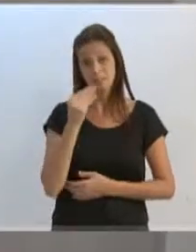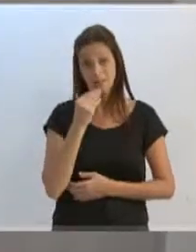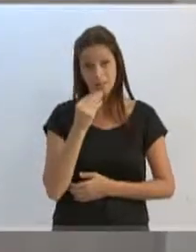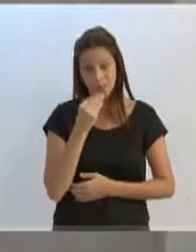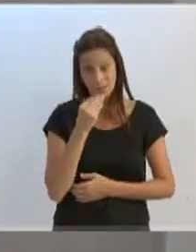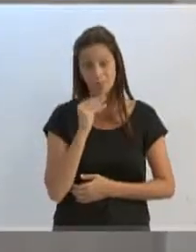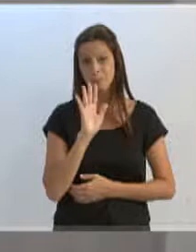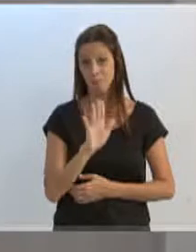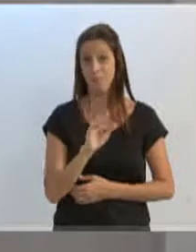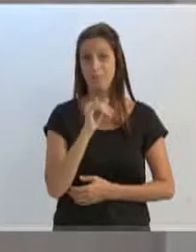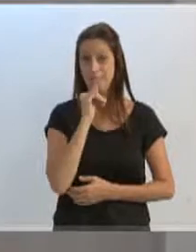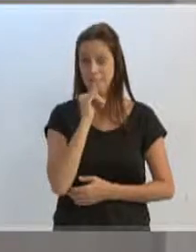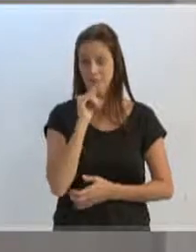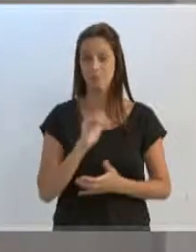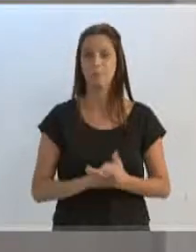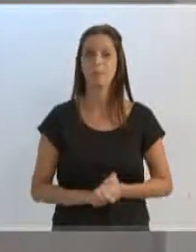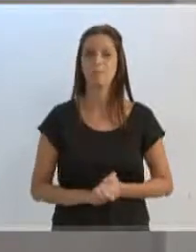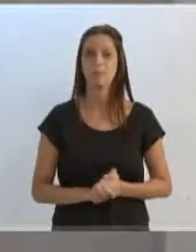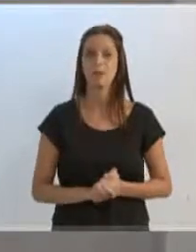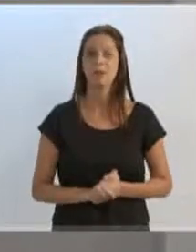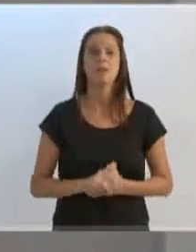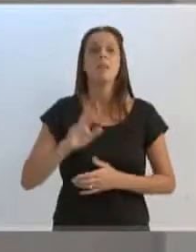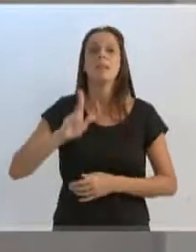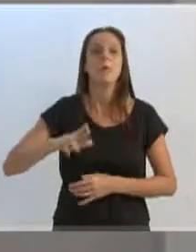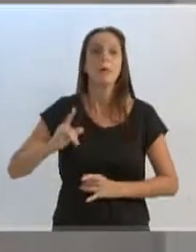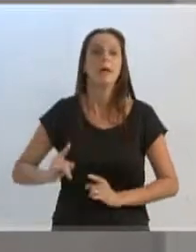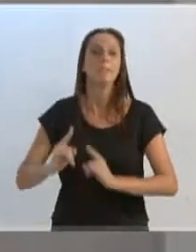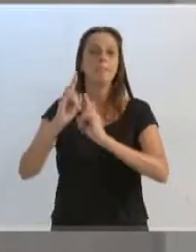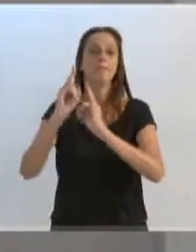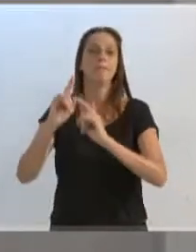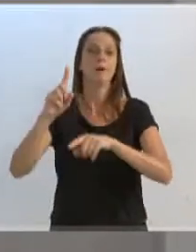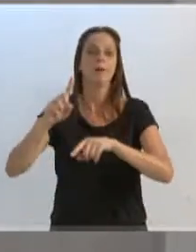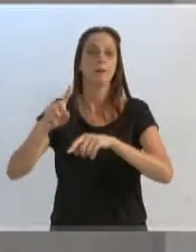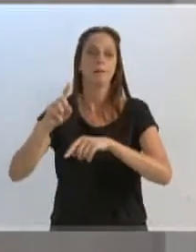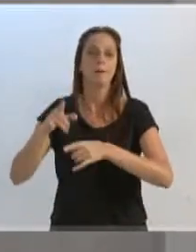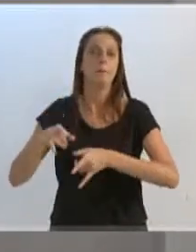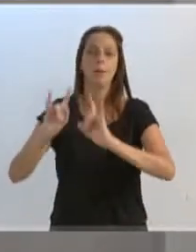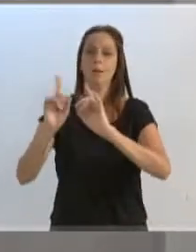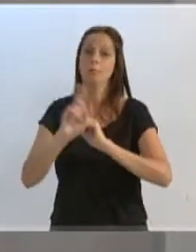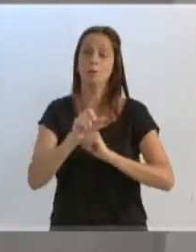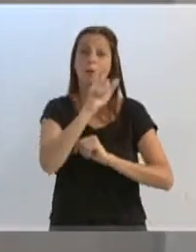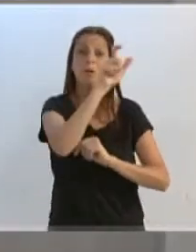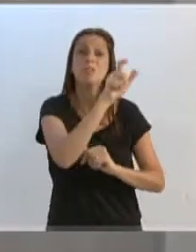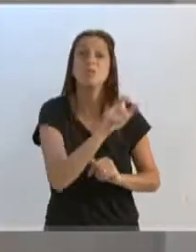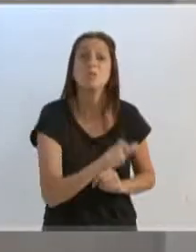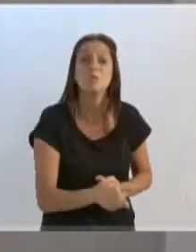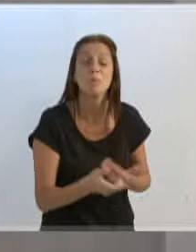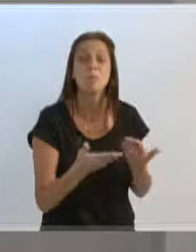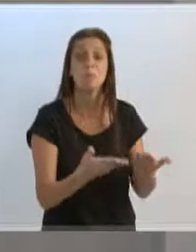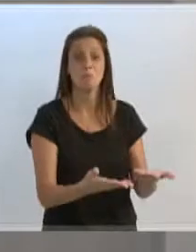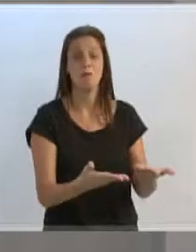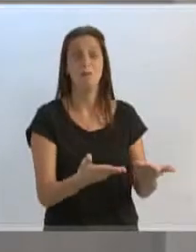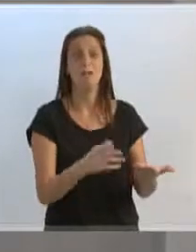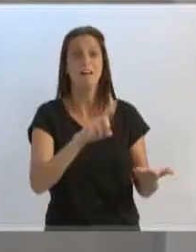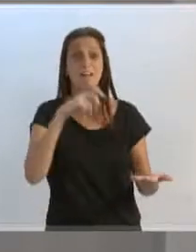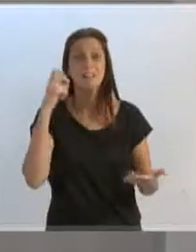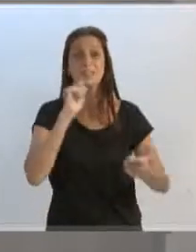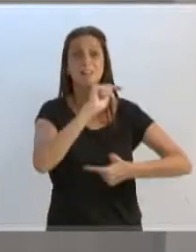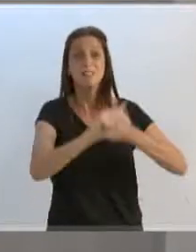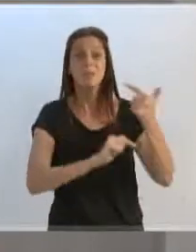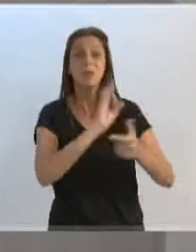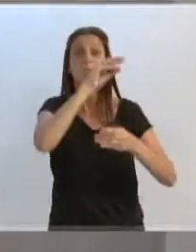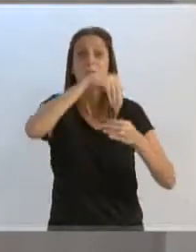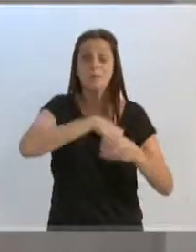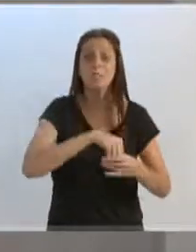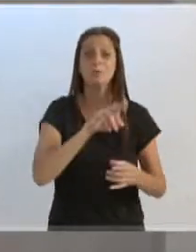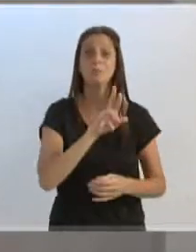questões materiais. Nós estamos lidando, neste projeto, com seres humanos, com trabalhadores de nossa cidade.